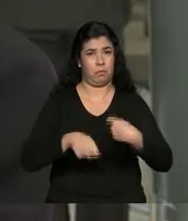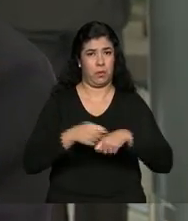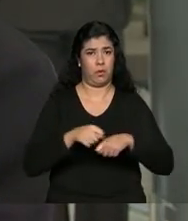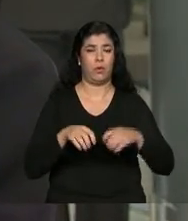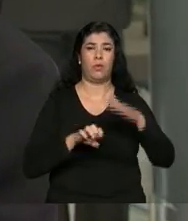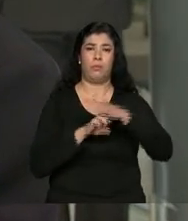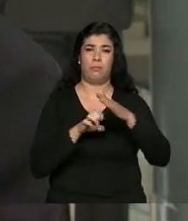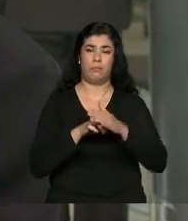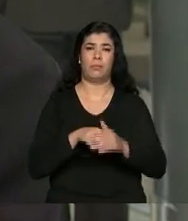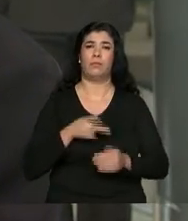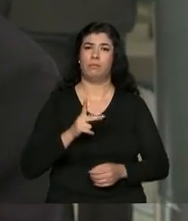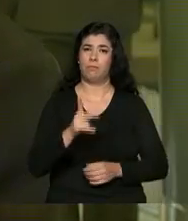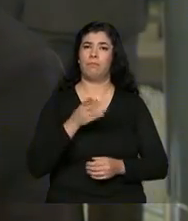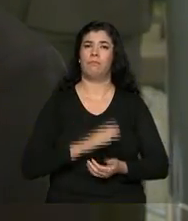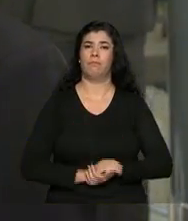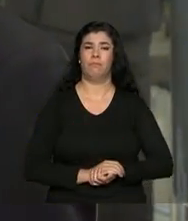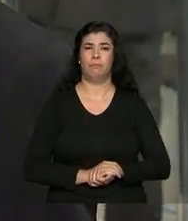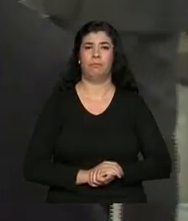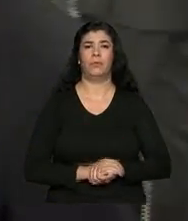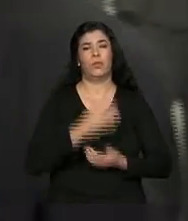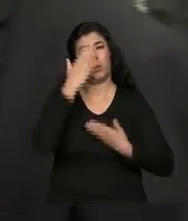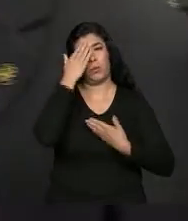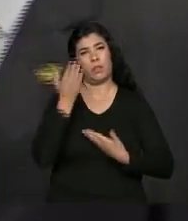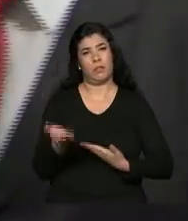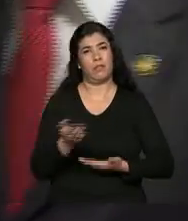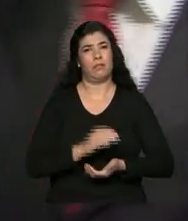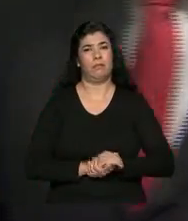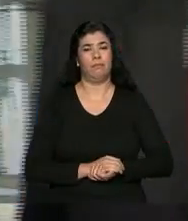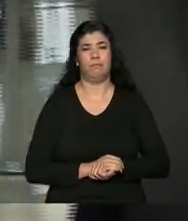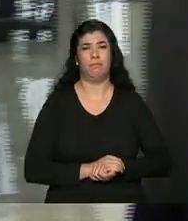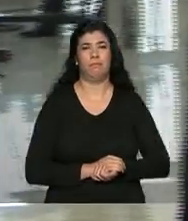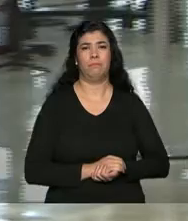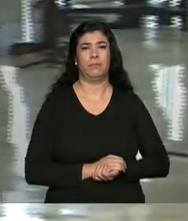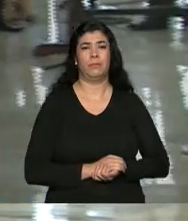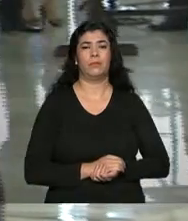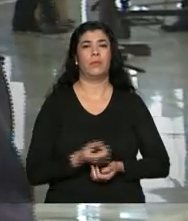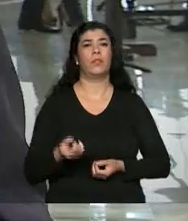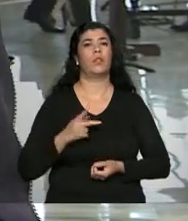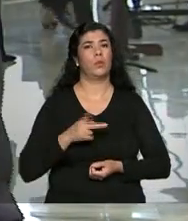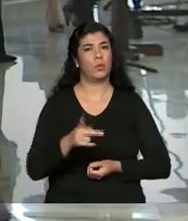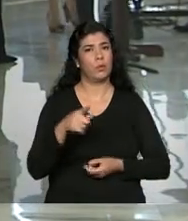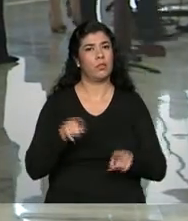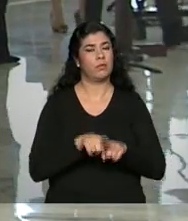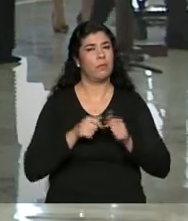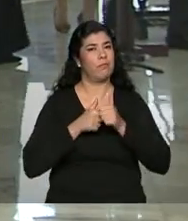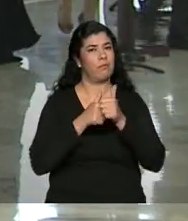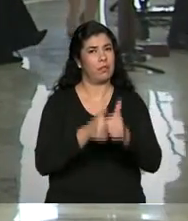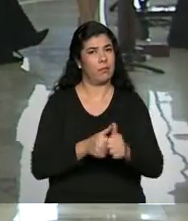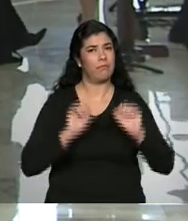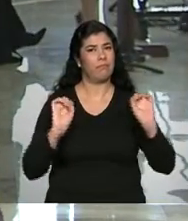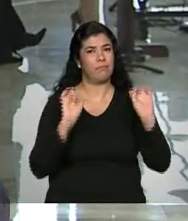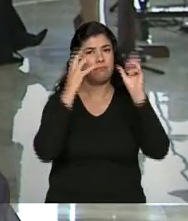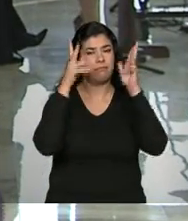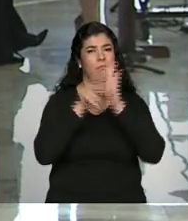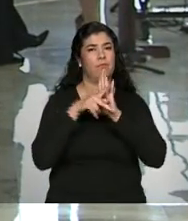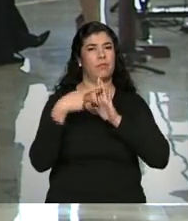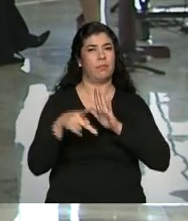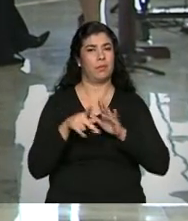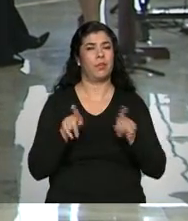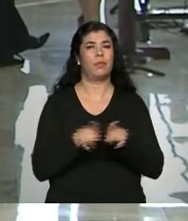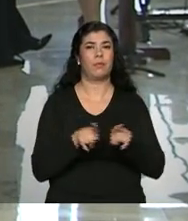deve continuar. Ok, senador José Pimentel, muito obrigada pela sua participação. Nós continuamos acompanhando aqui a cerimônia de